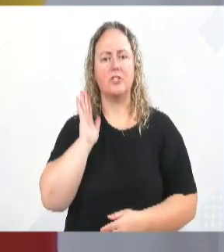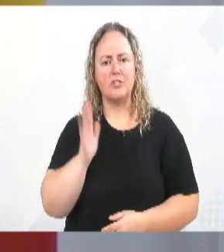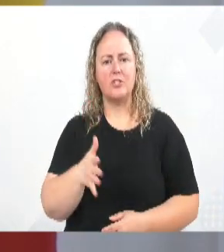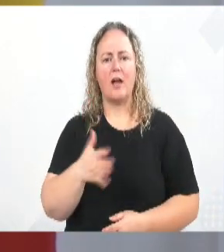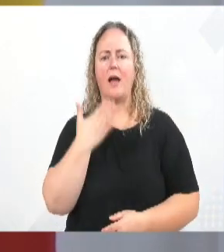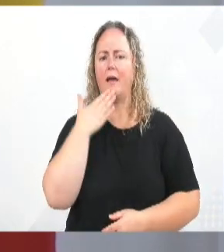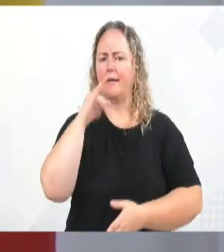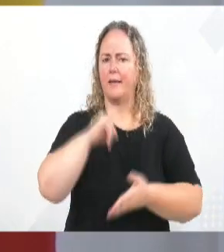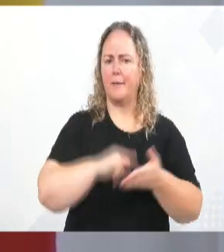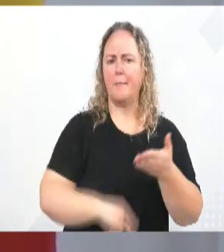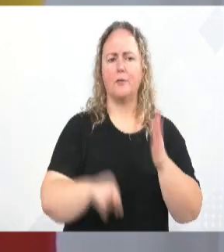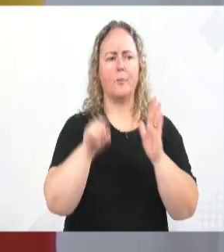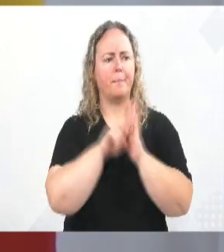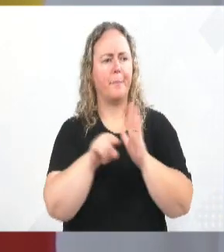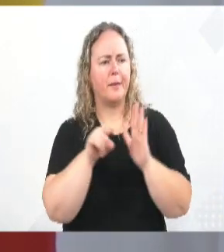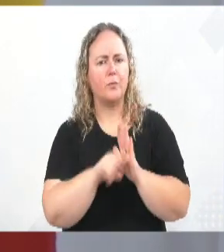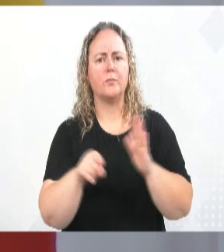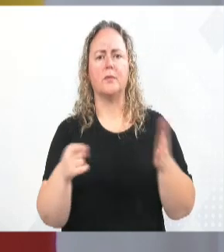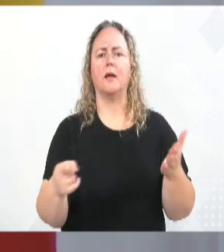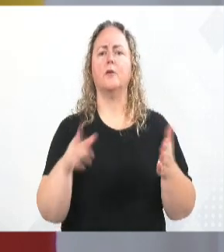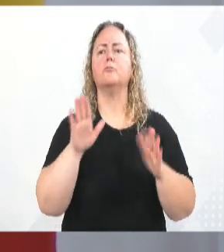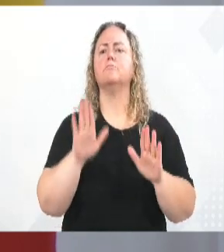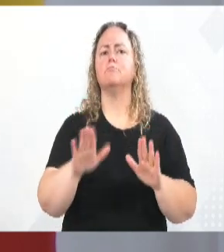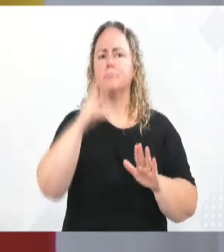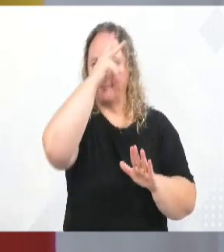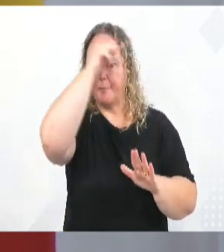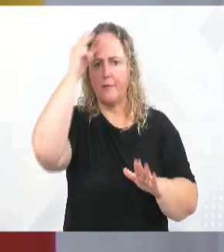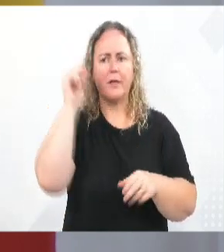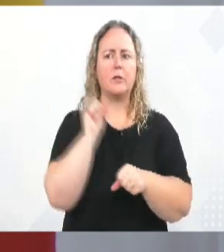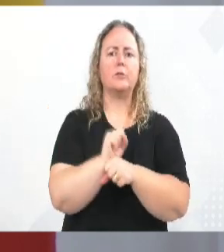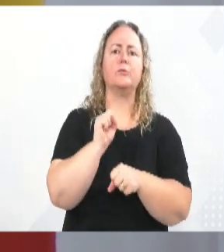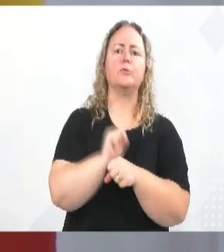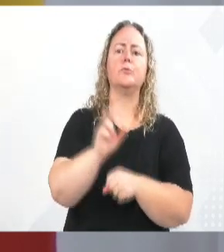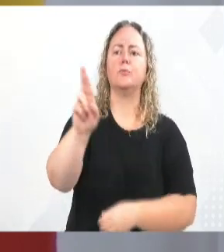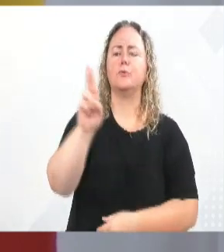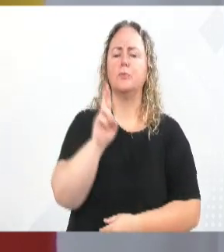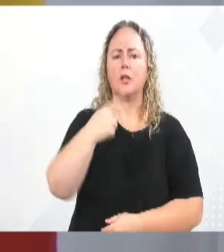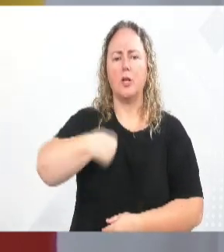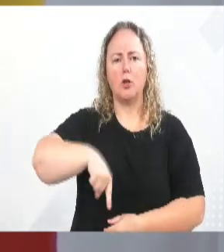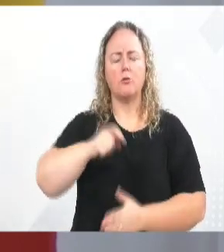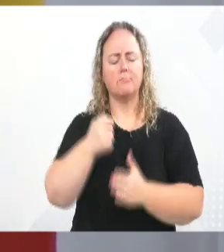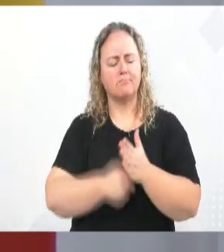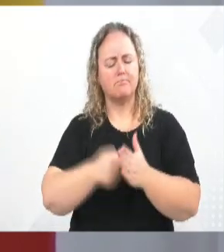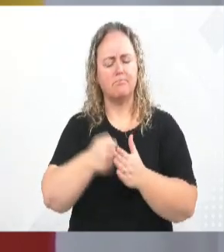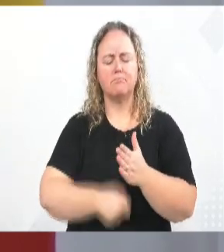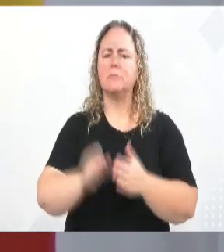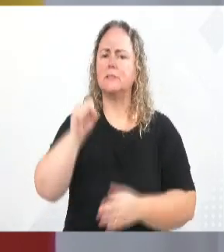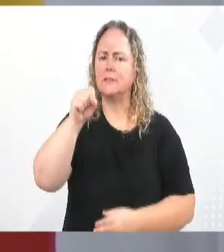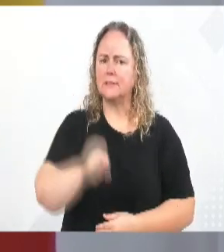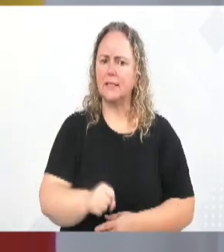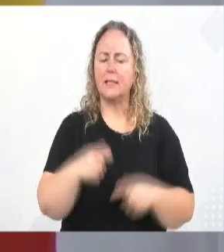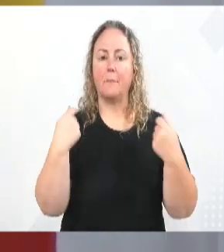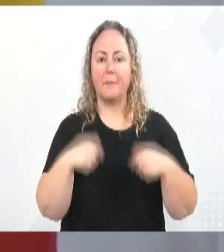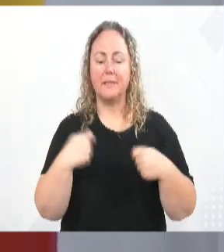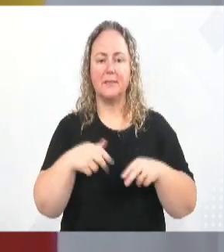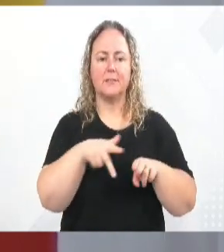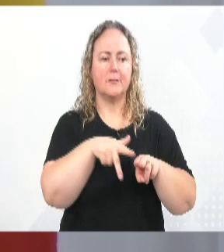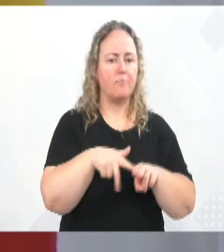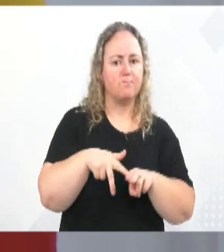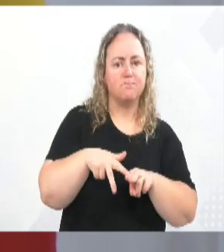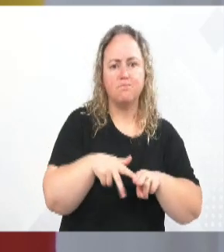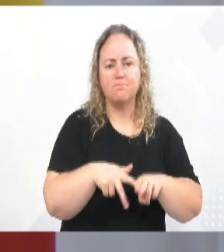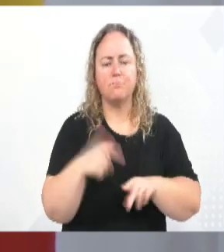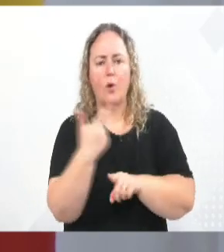questionando a administração pública, estamos esperando a resposta e vamos ficar em cima. Porque a gente precisa levar, sim, a prática de skate, como de